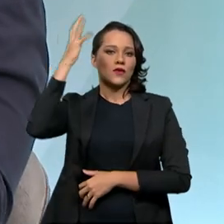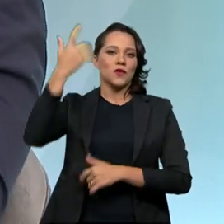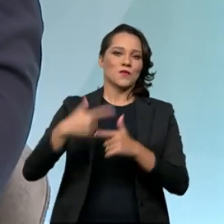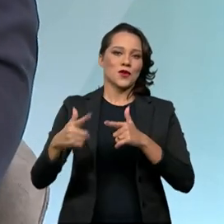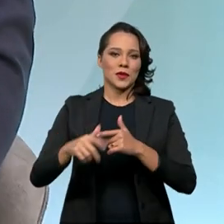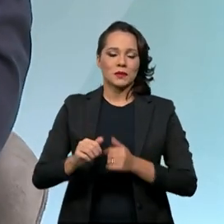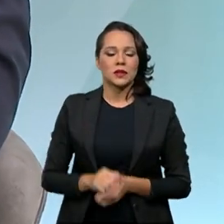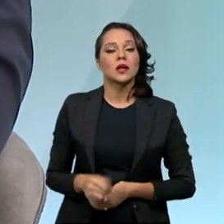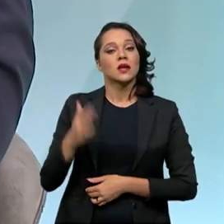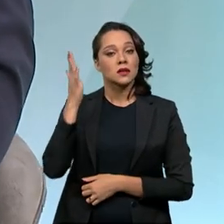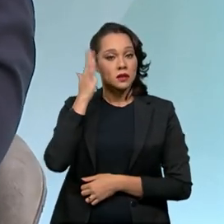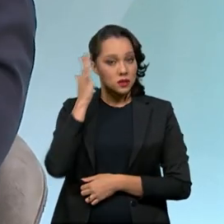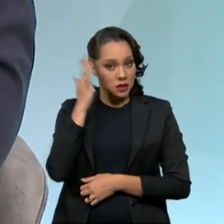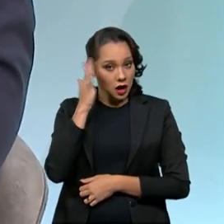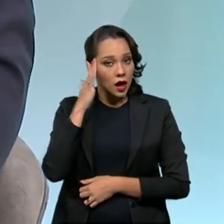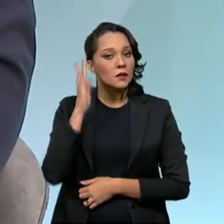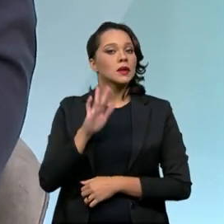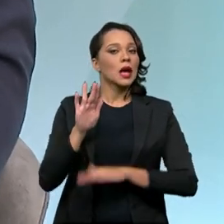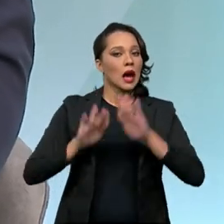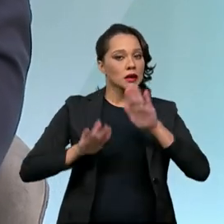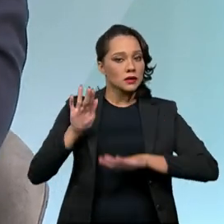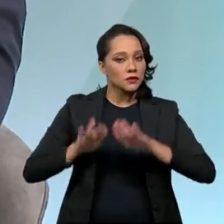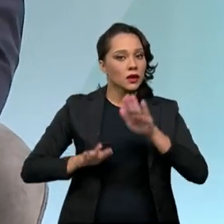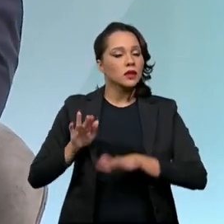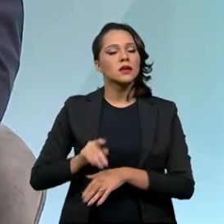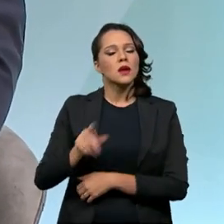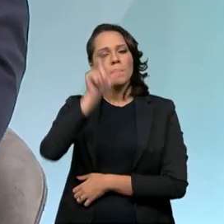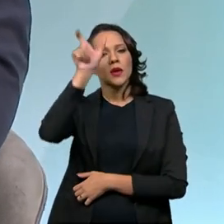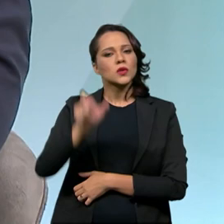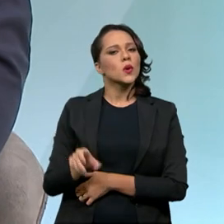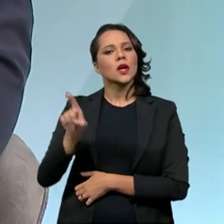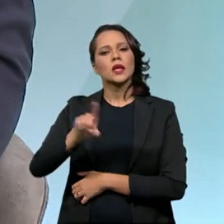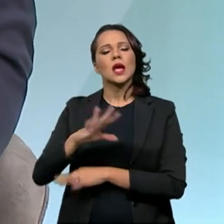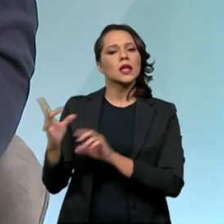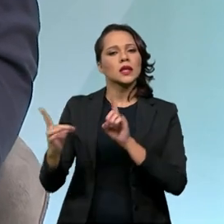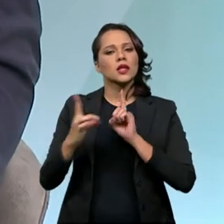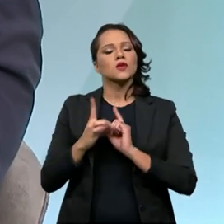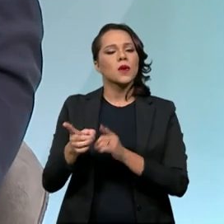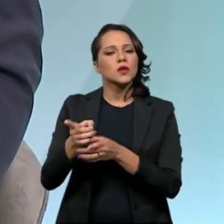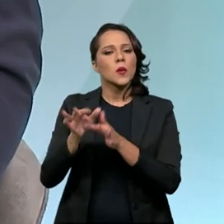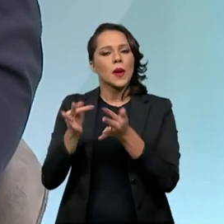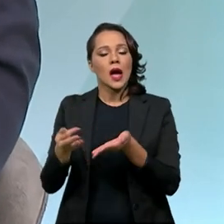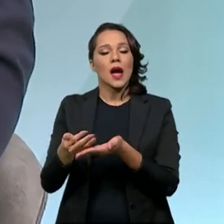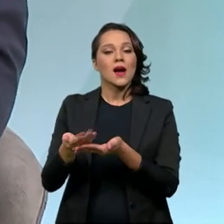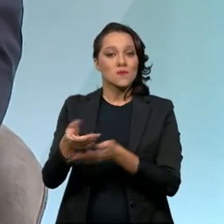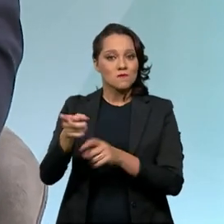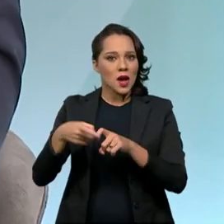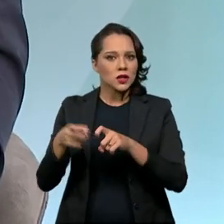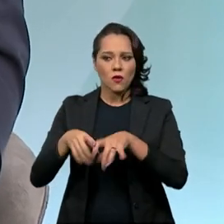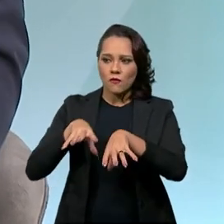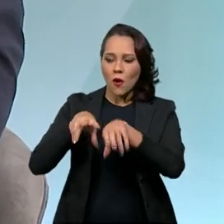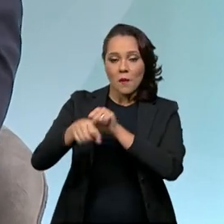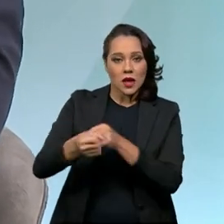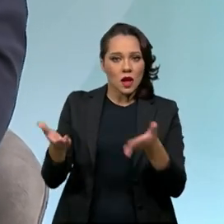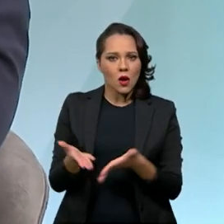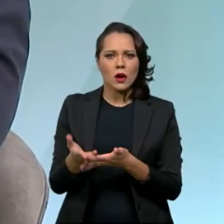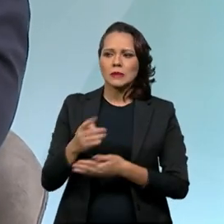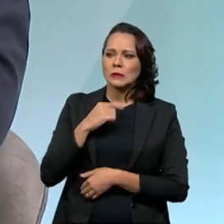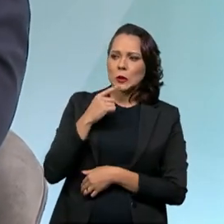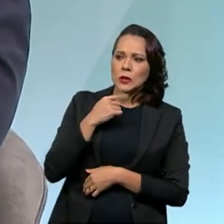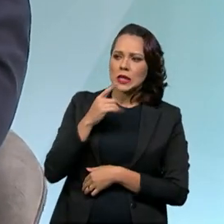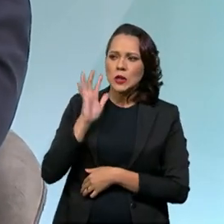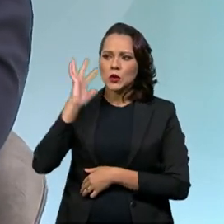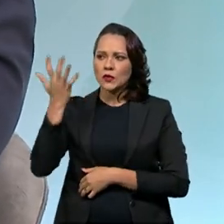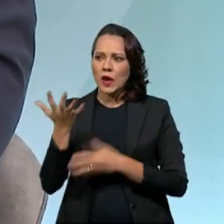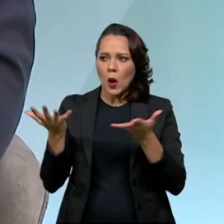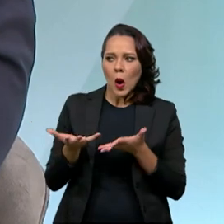A gente sabe que, muitas vezes, quem está na atenção primária é um médico recém-formado, que, às vezes, a capacidade de resolutividade